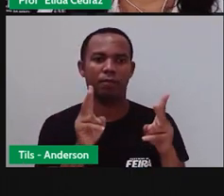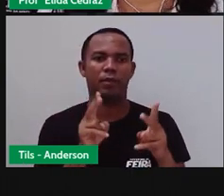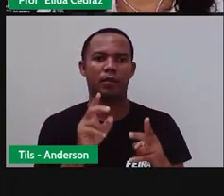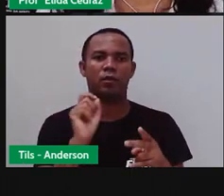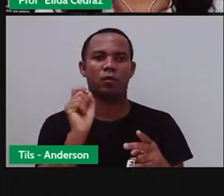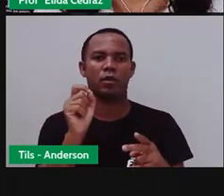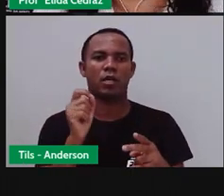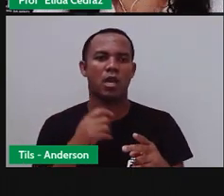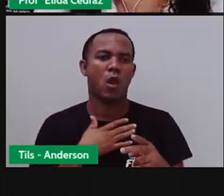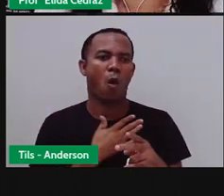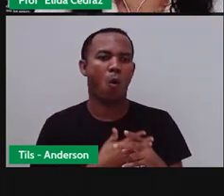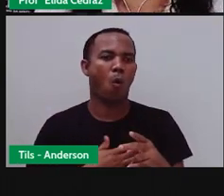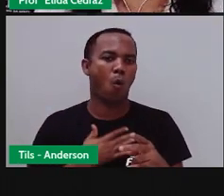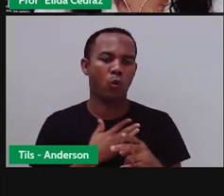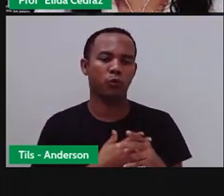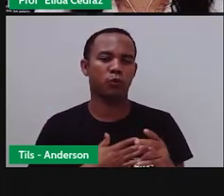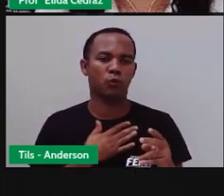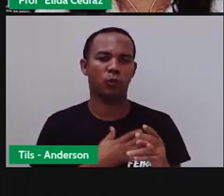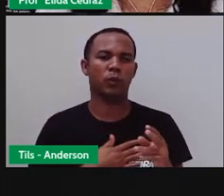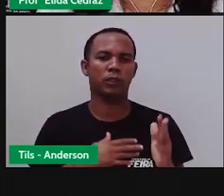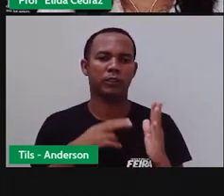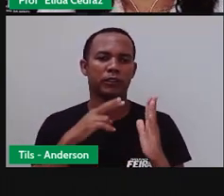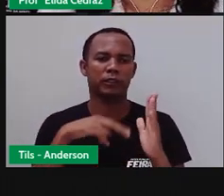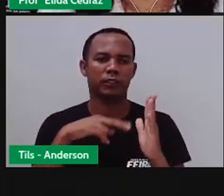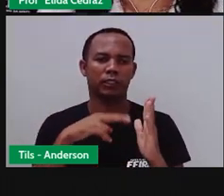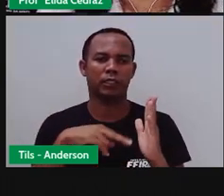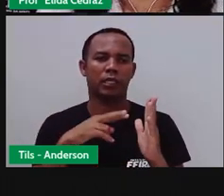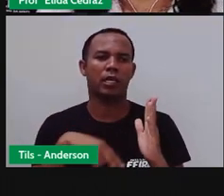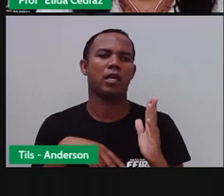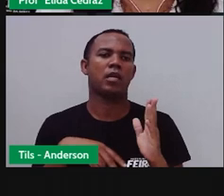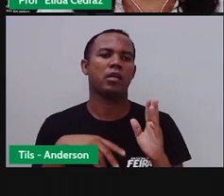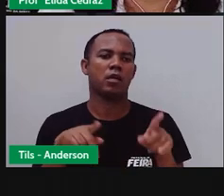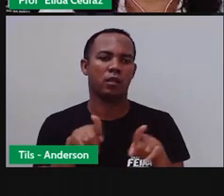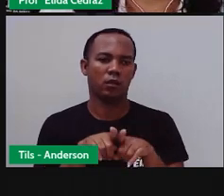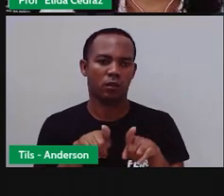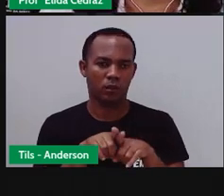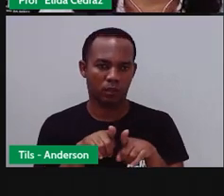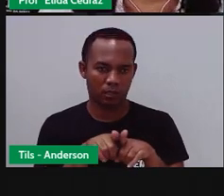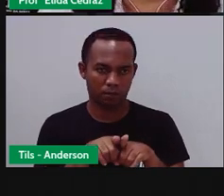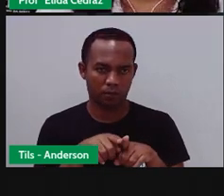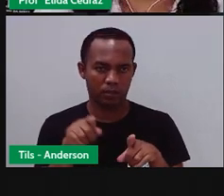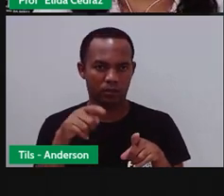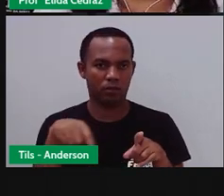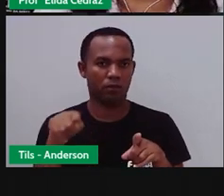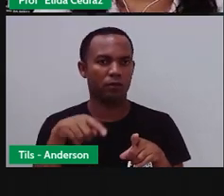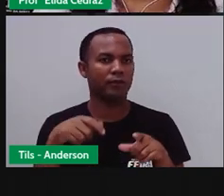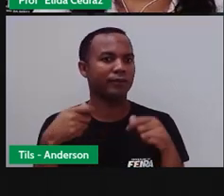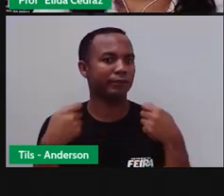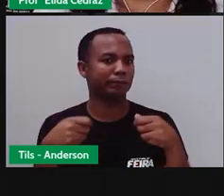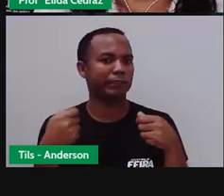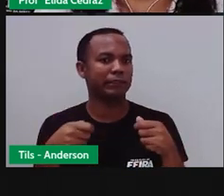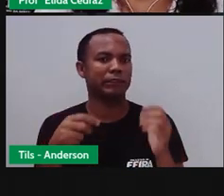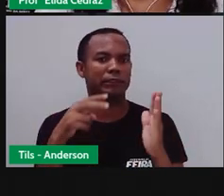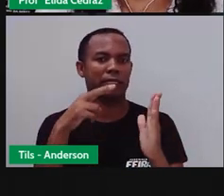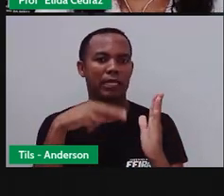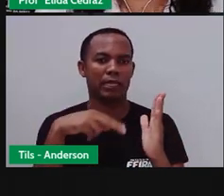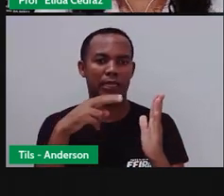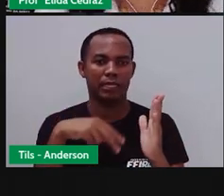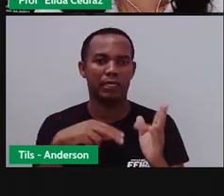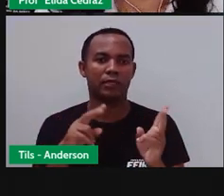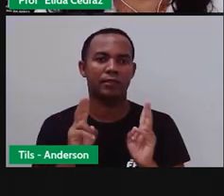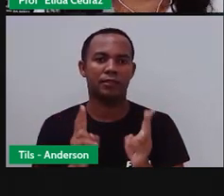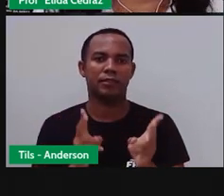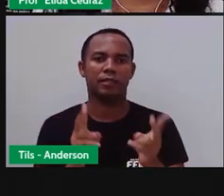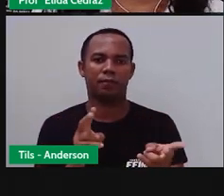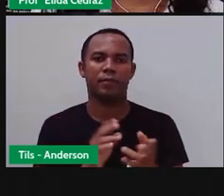o gosto pela leitura. E nós precisamos apreciar todos os textos que a gente